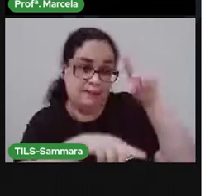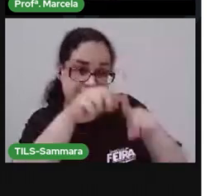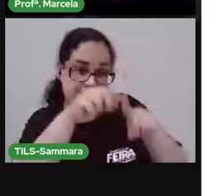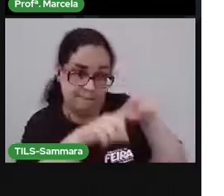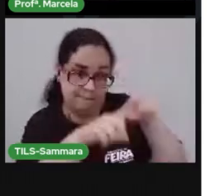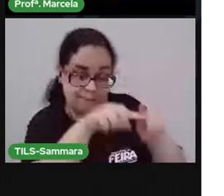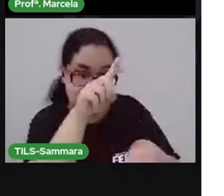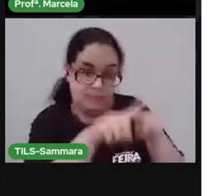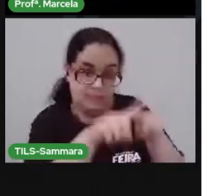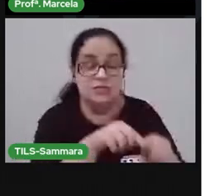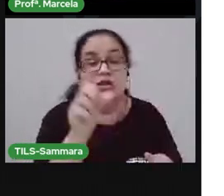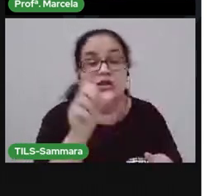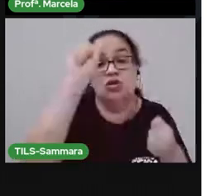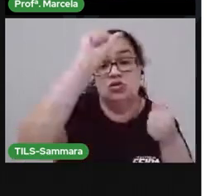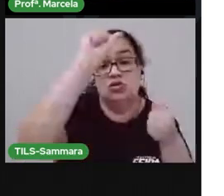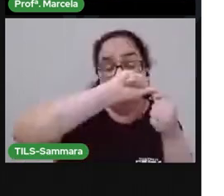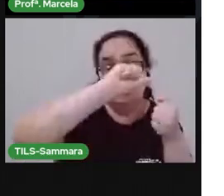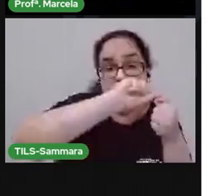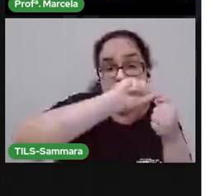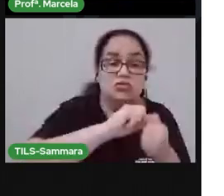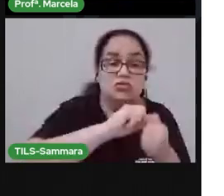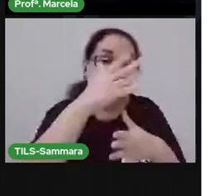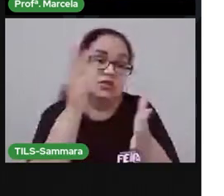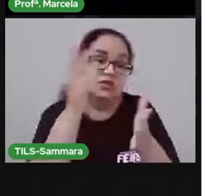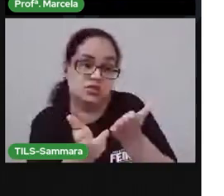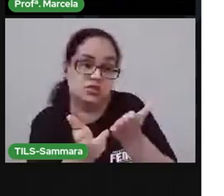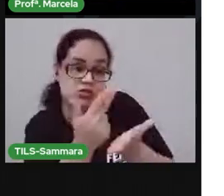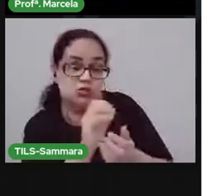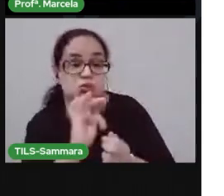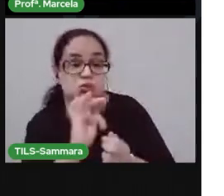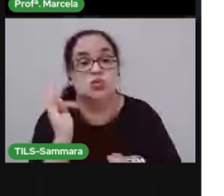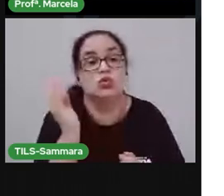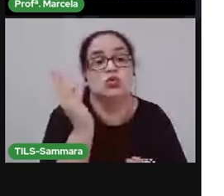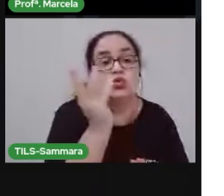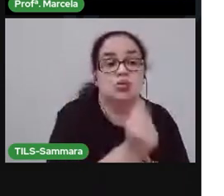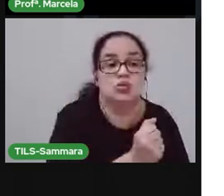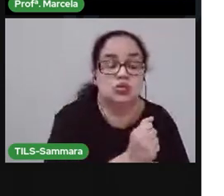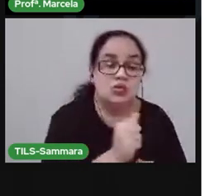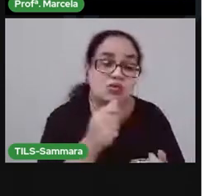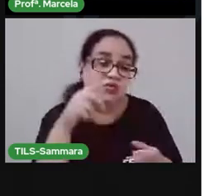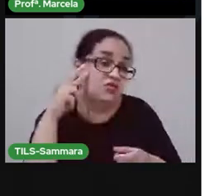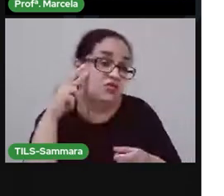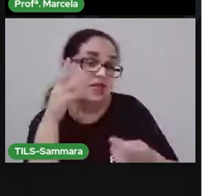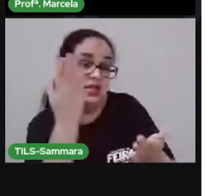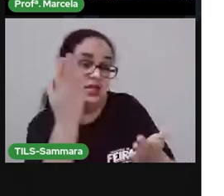que são feitos, algumas obras de arte. Tudo isso a gente vai ver na aula de hoje.